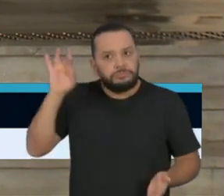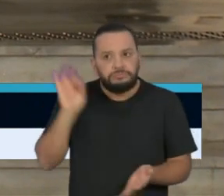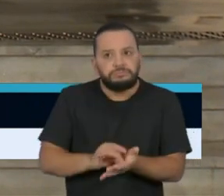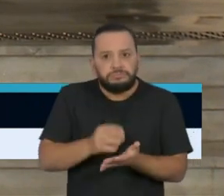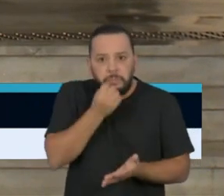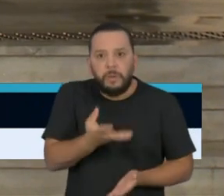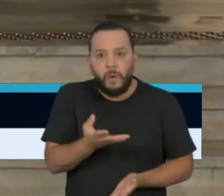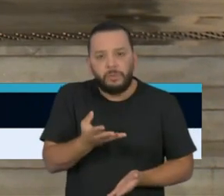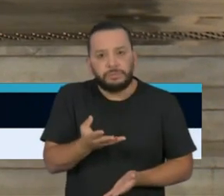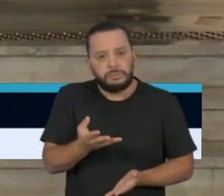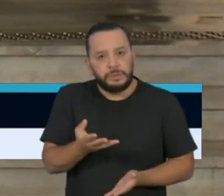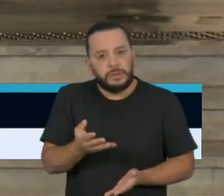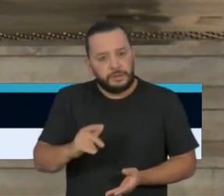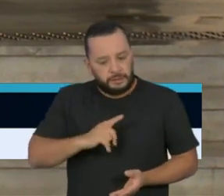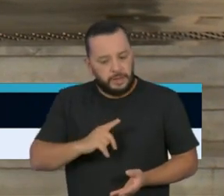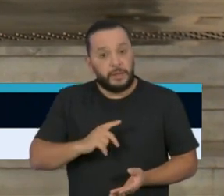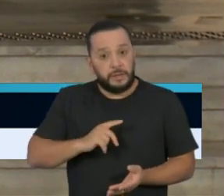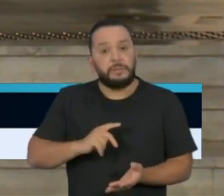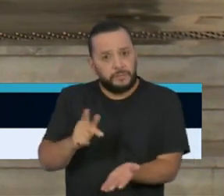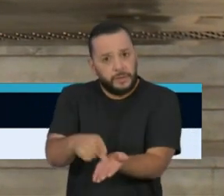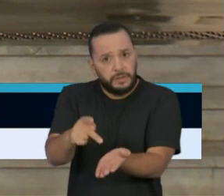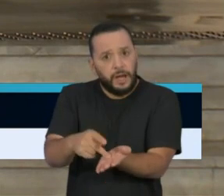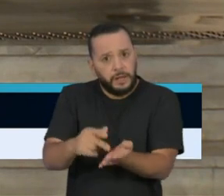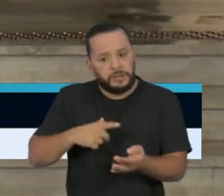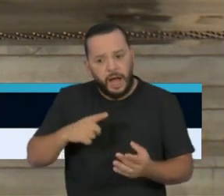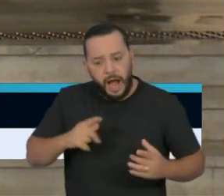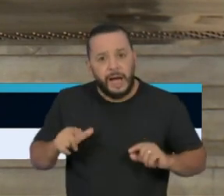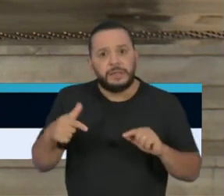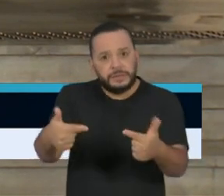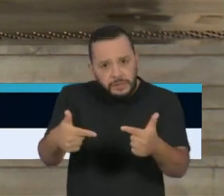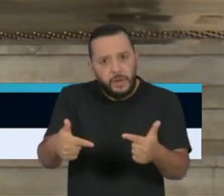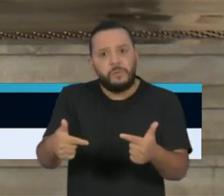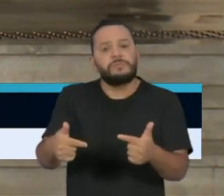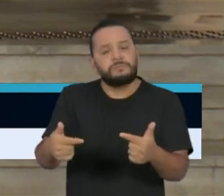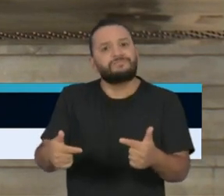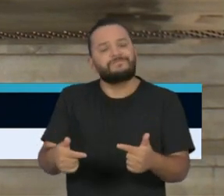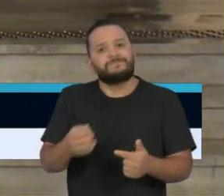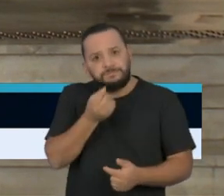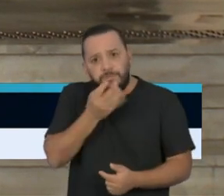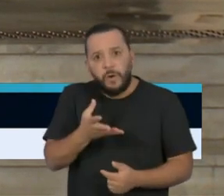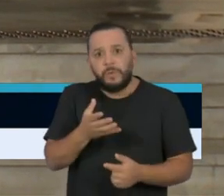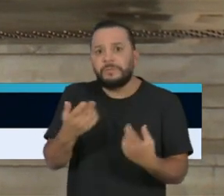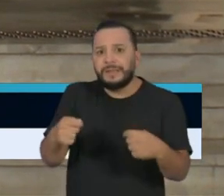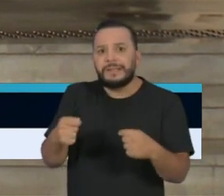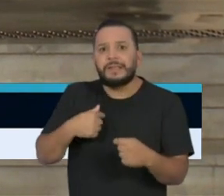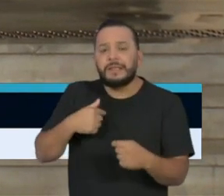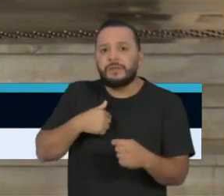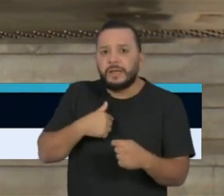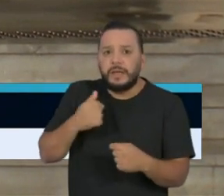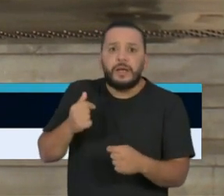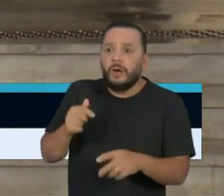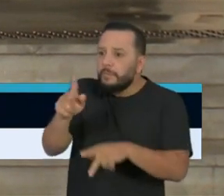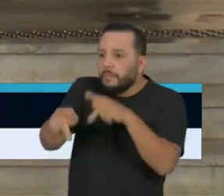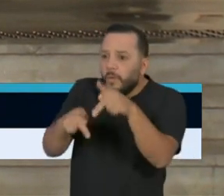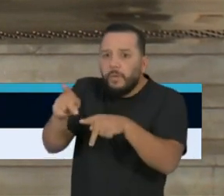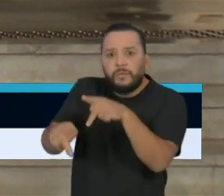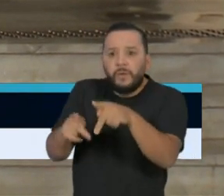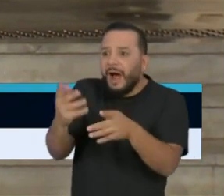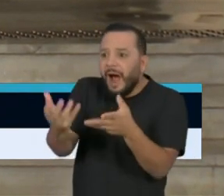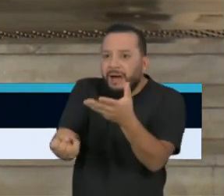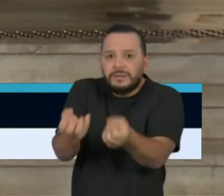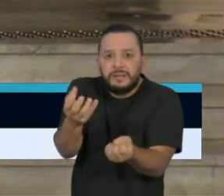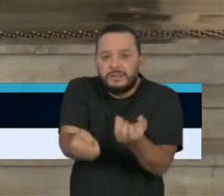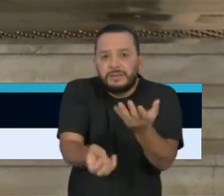O que nós precisamos é cada vez mais convencer a população a aderir às medidas